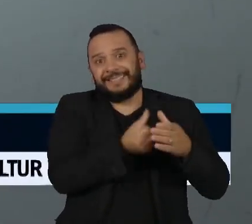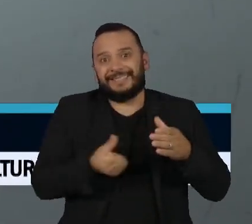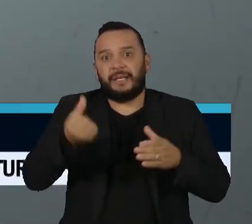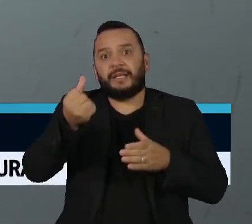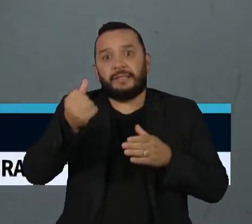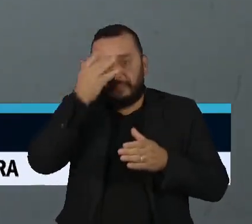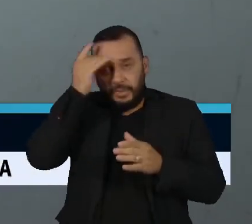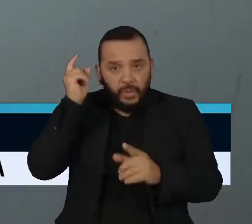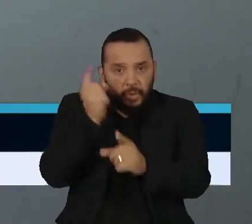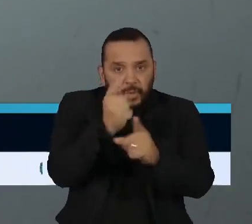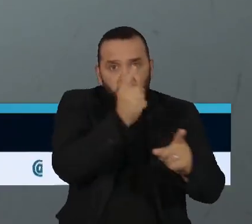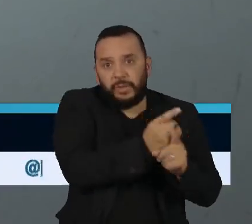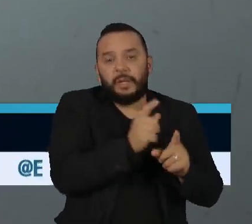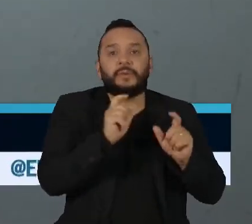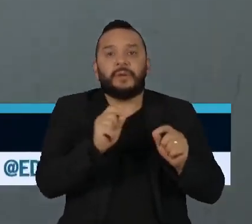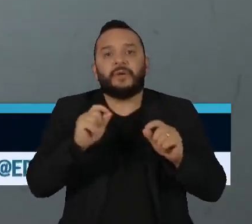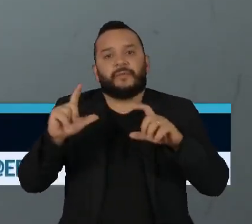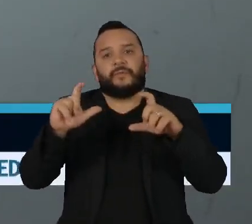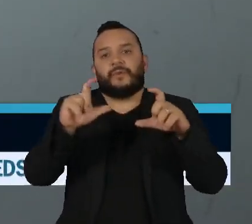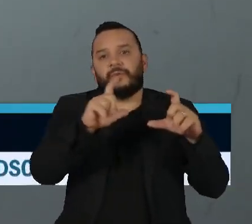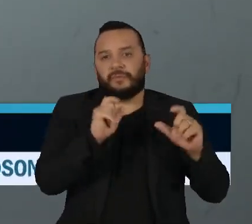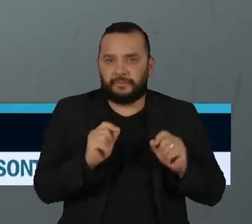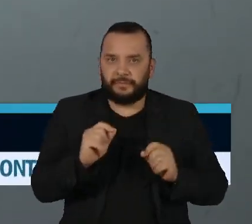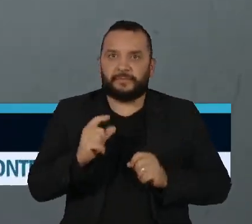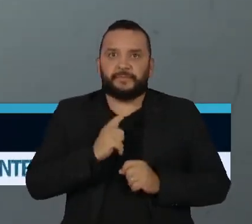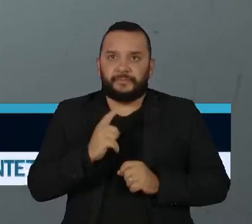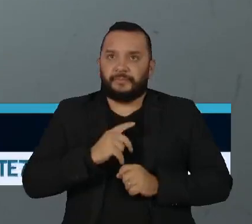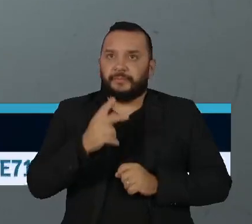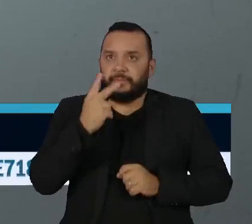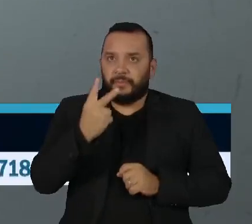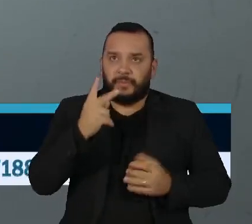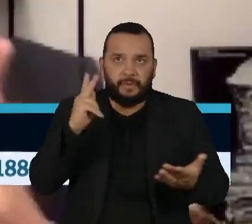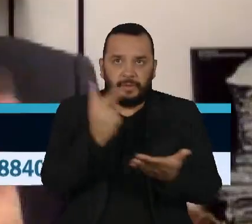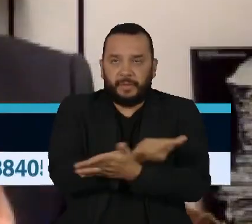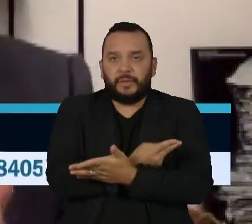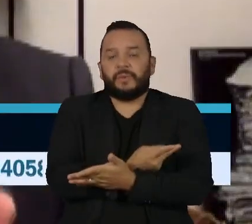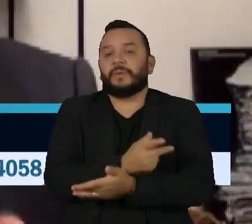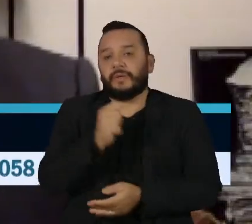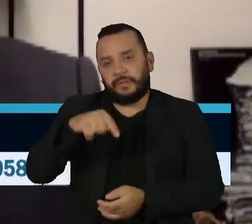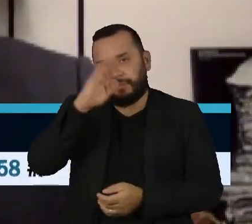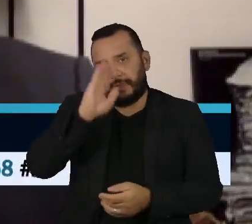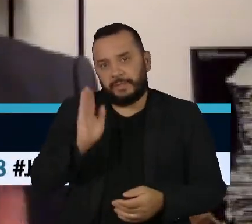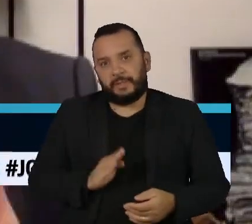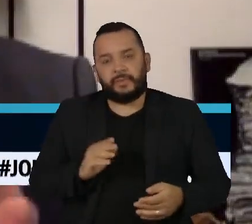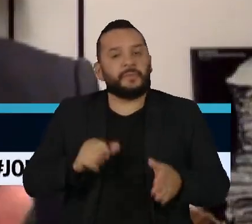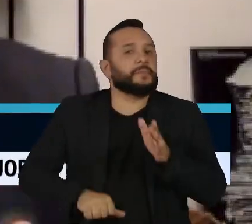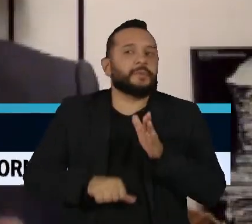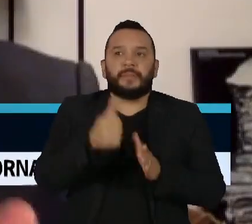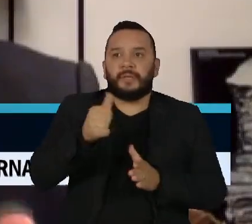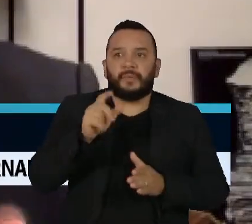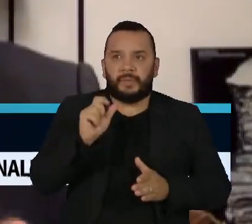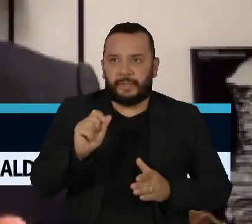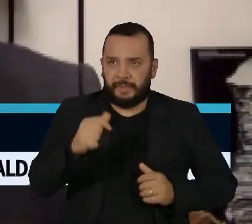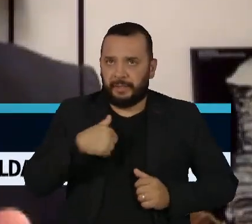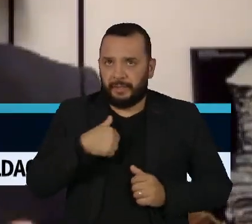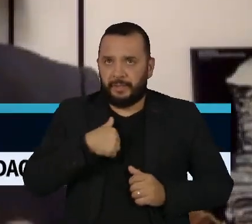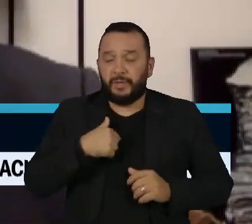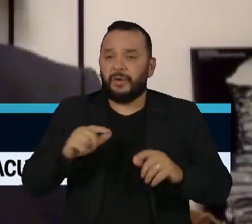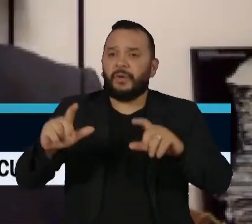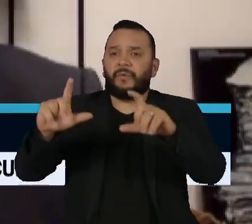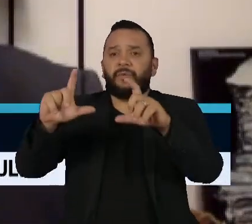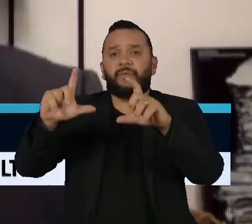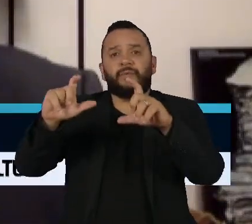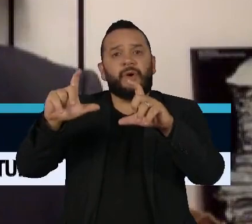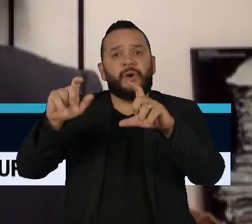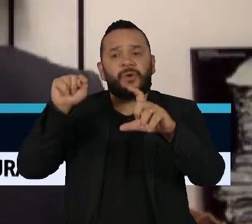fotos. Há dois erros fundamentais em relação ao reconhecimento no Brasil. O primeiro é se realizar reconhecimento fotográfico